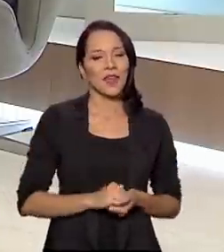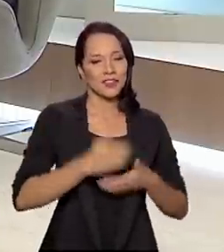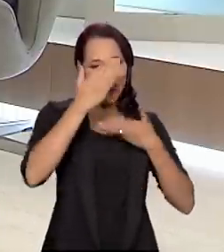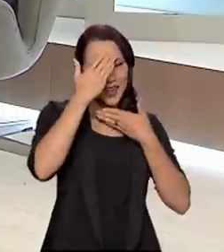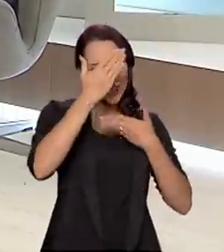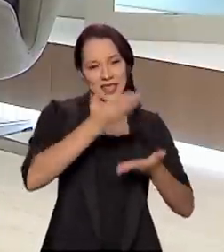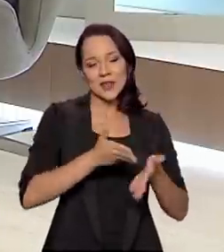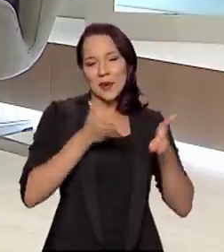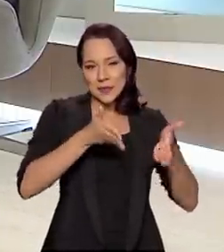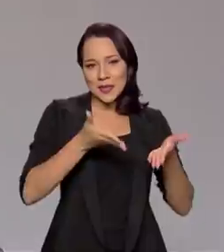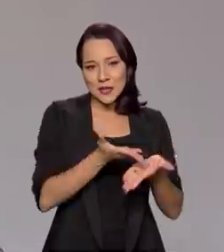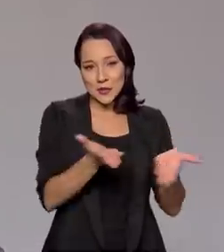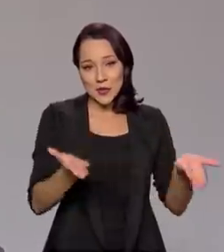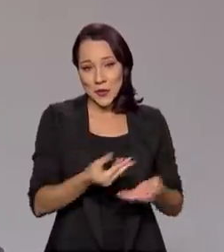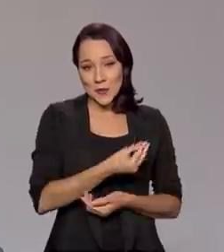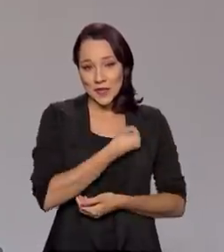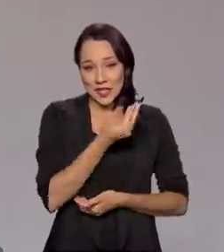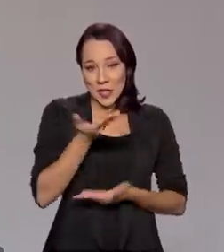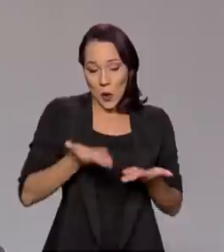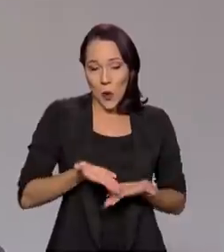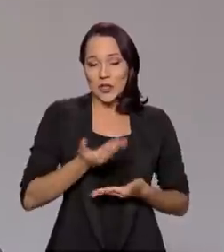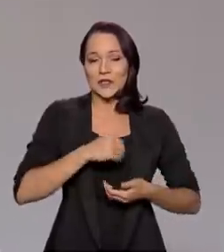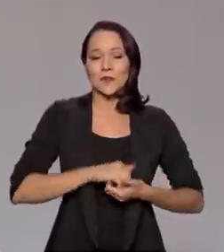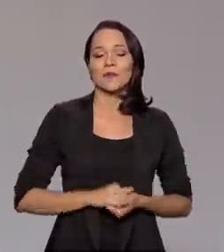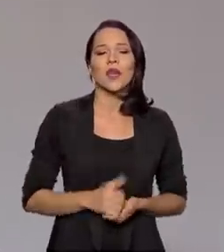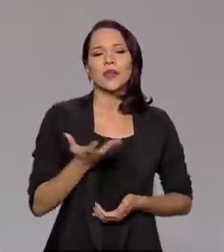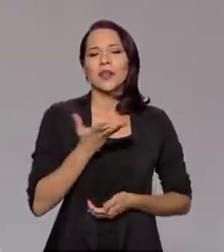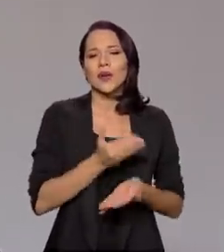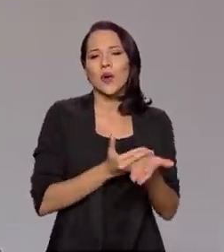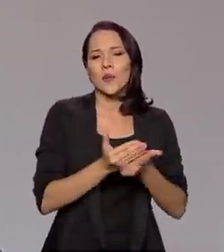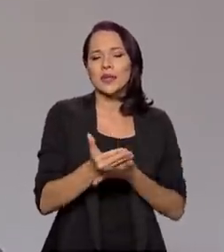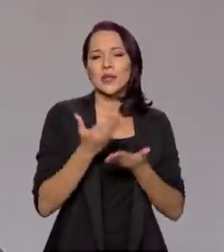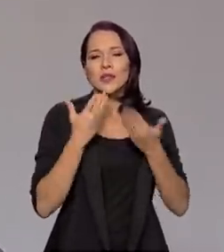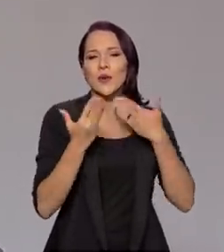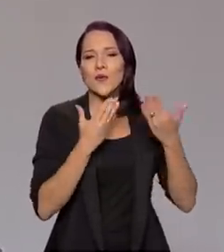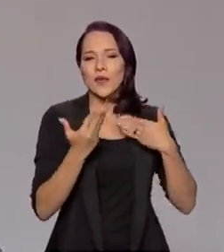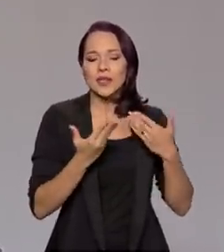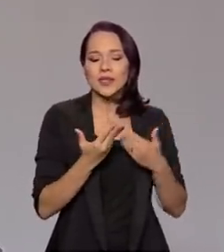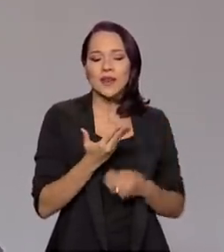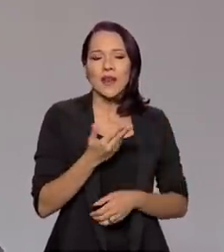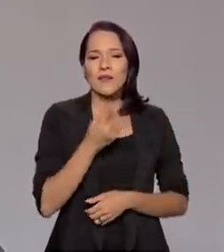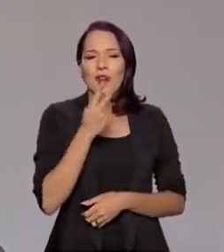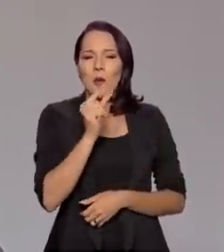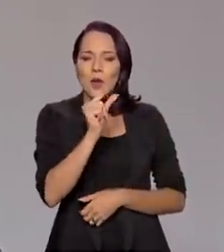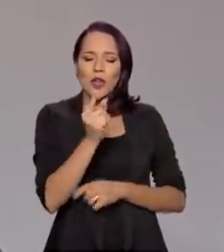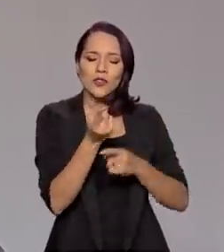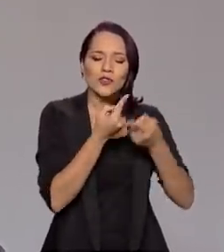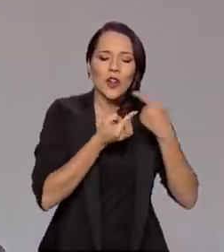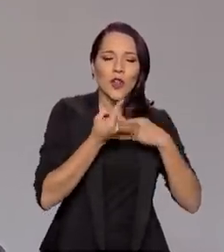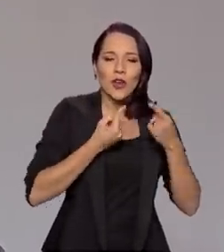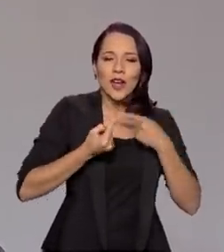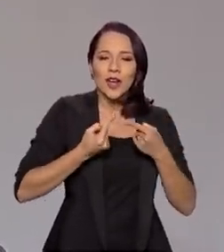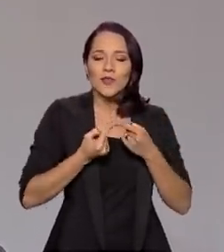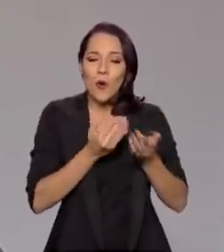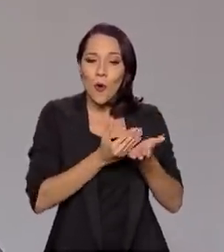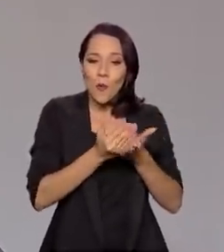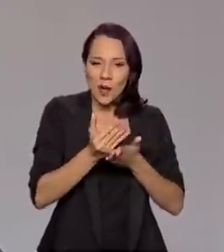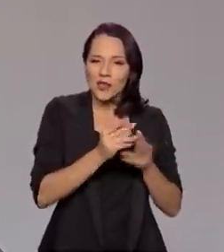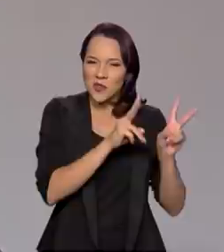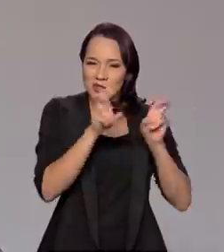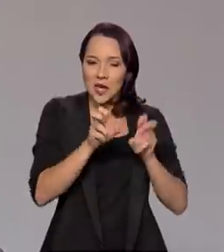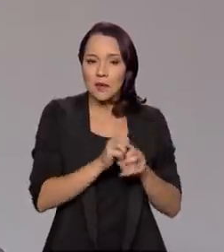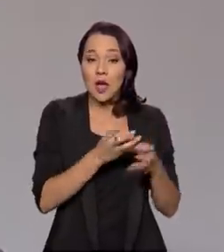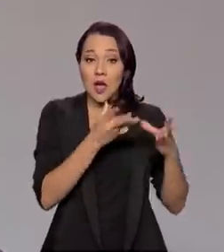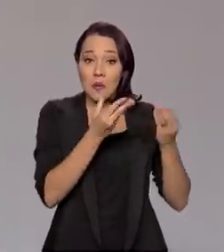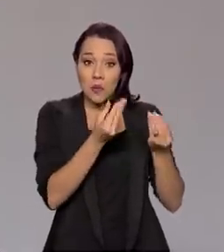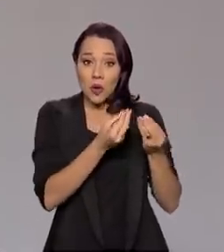a presença do senhor aqui nesse programa e eu queria começar a nossa conversa um pouquinho dialogando com a abertura do programa. Muitos